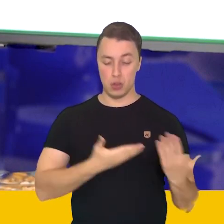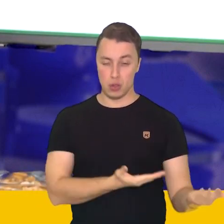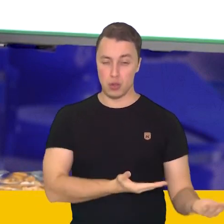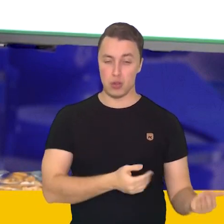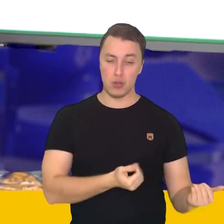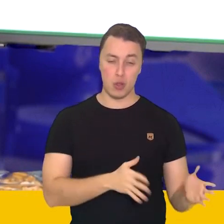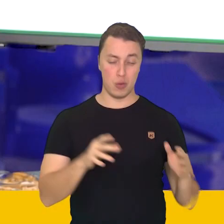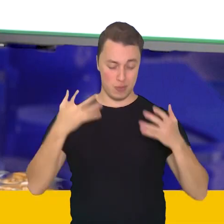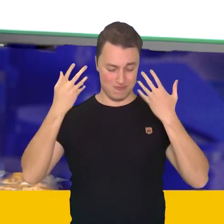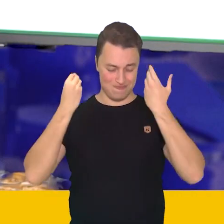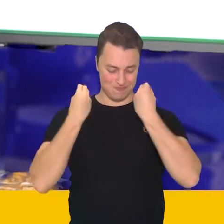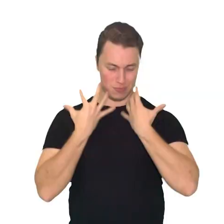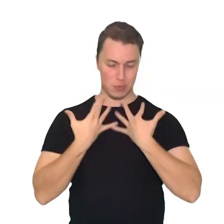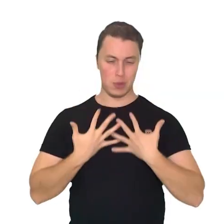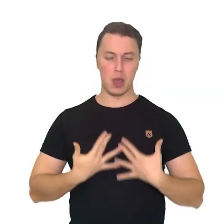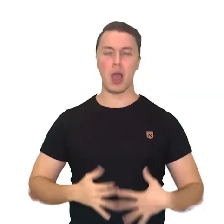quê?